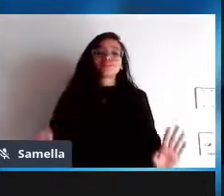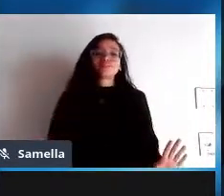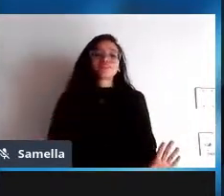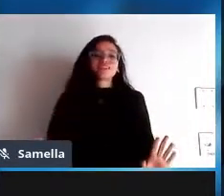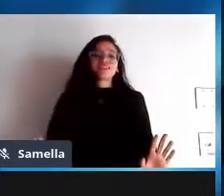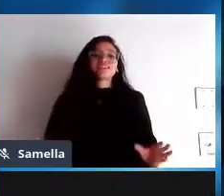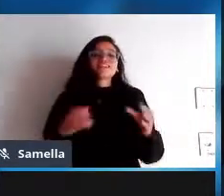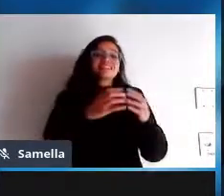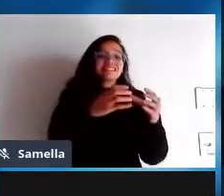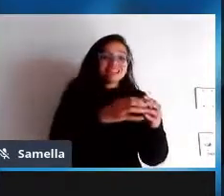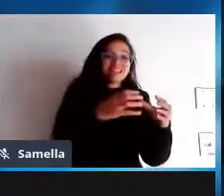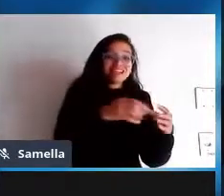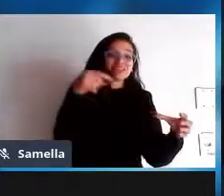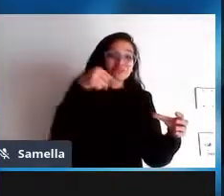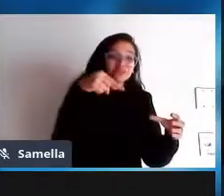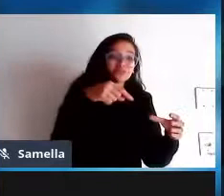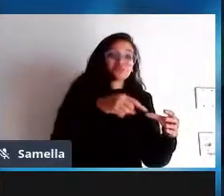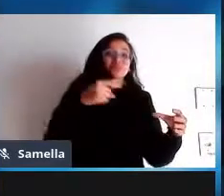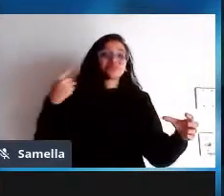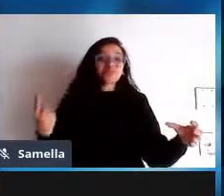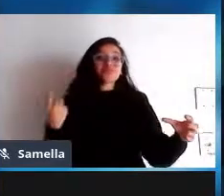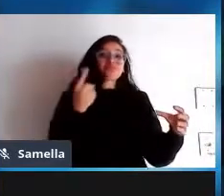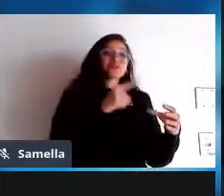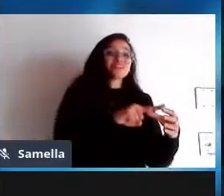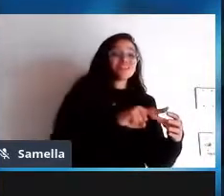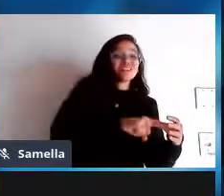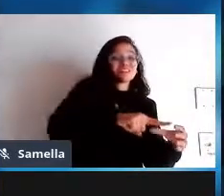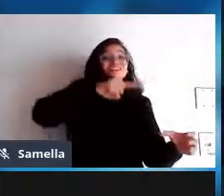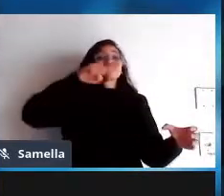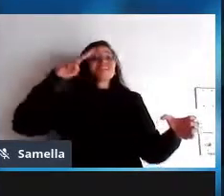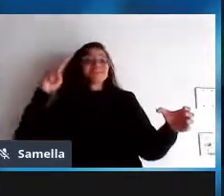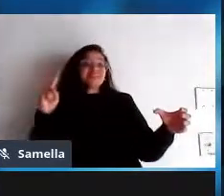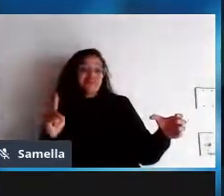dos grupos tá muito bem